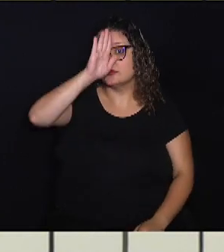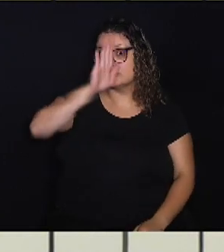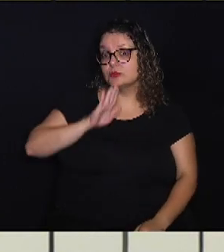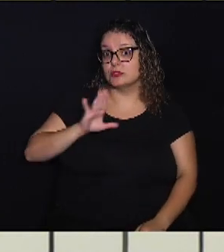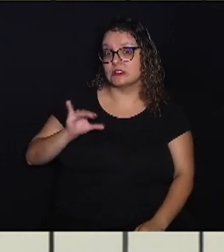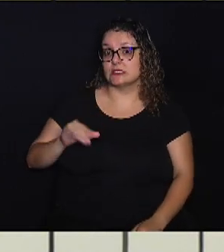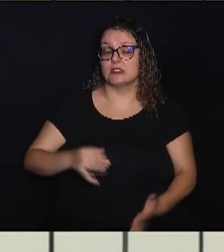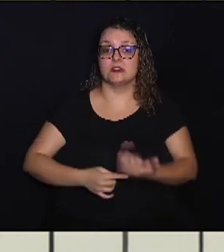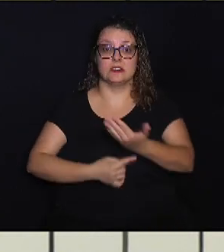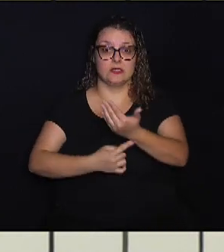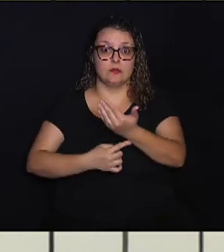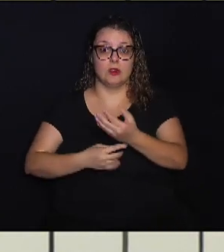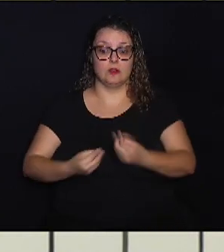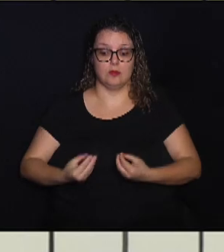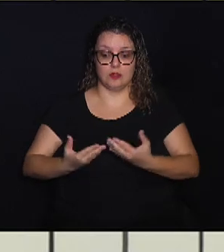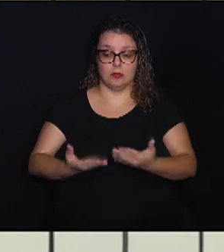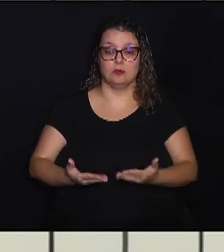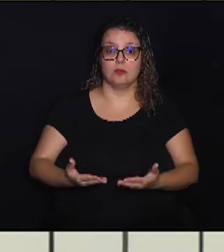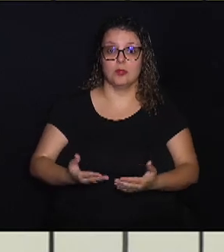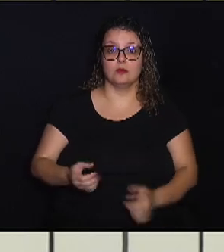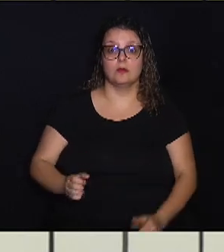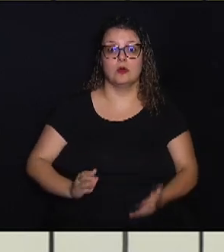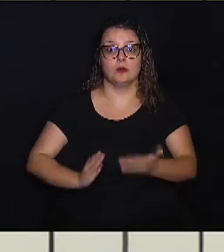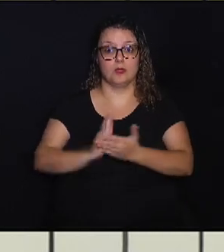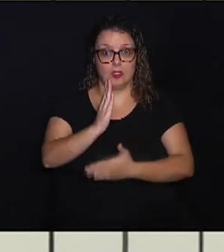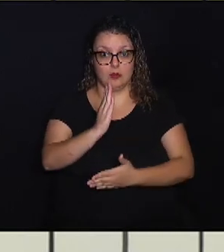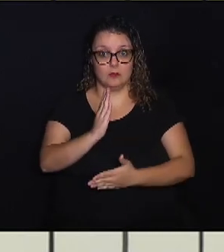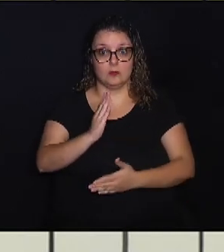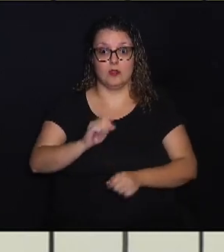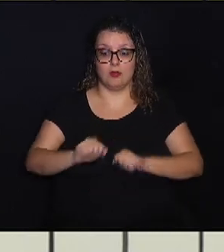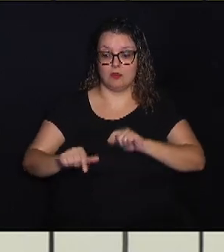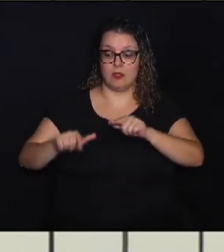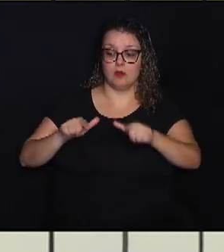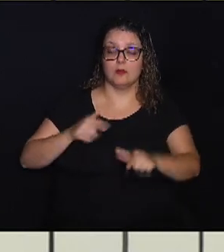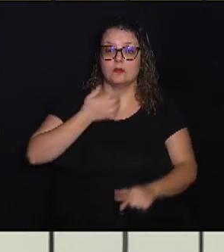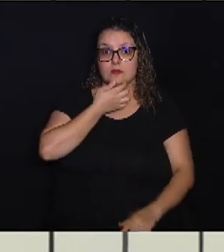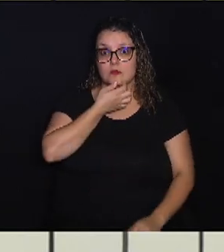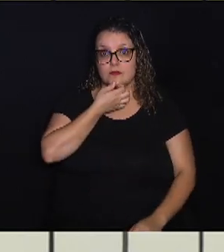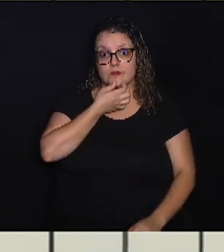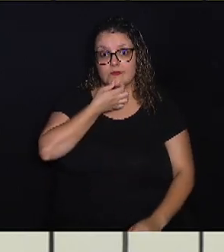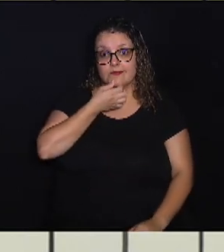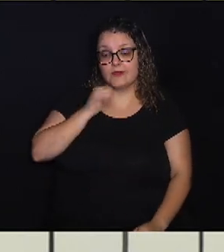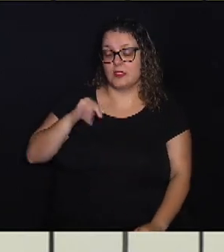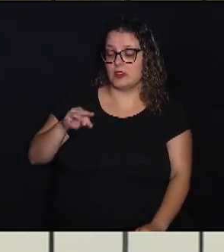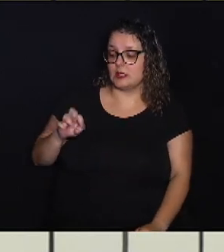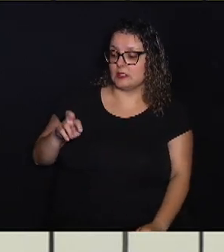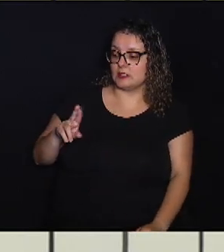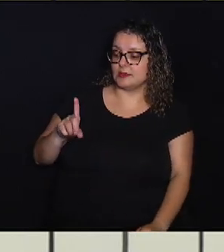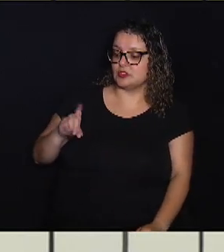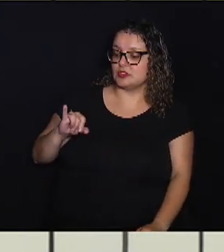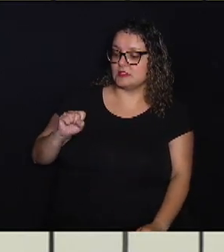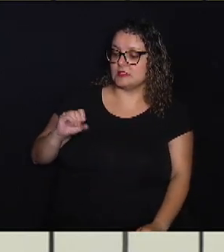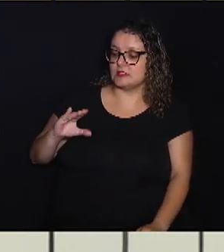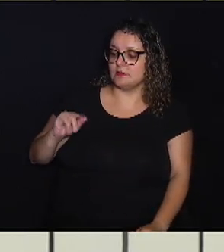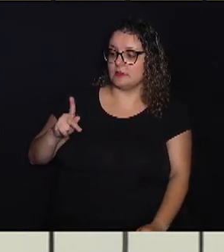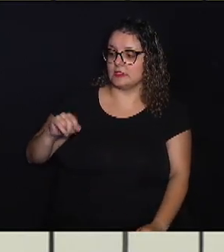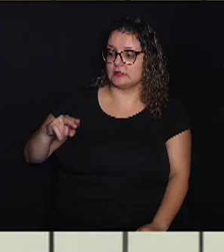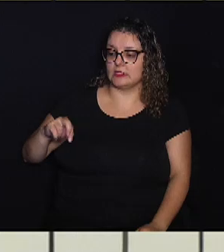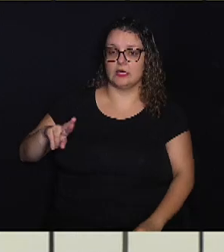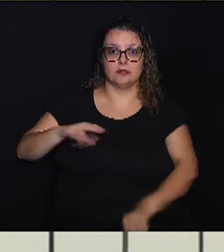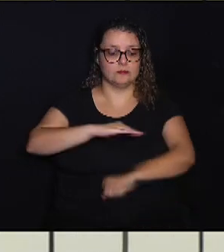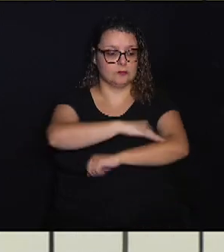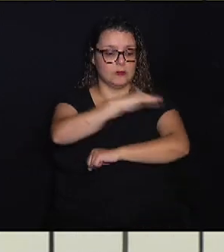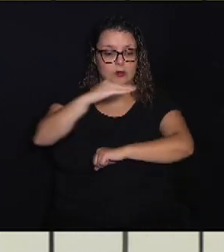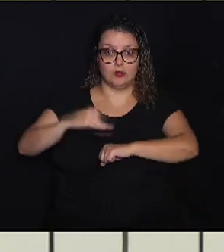Ciência e Tecnologia oferece aos aprovados a formação interdisciplinar em período integral com 3